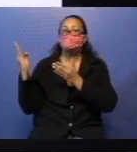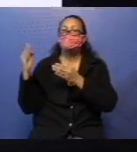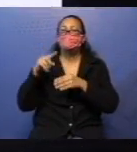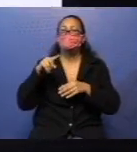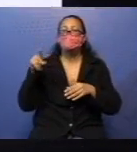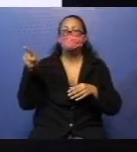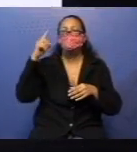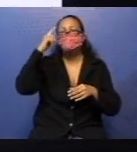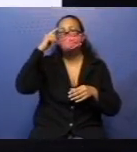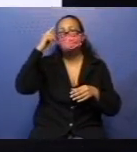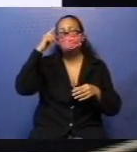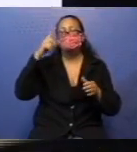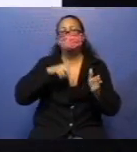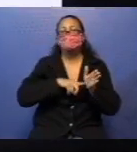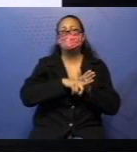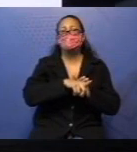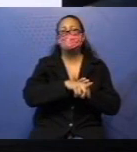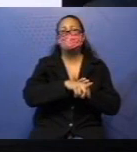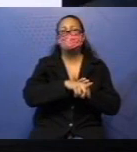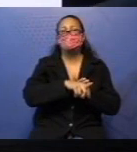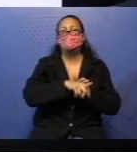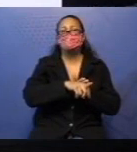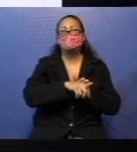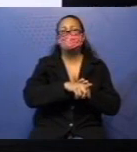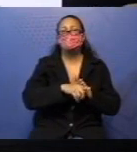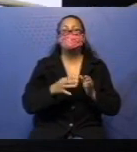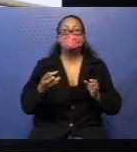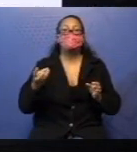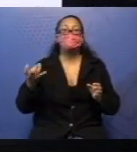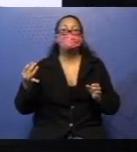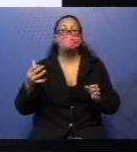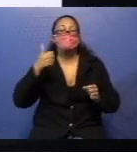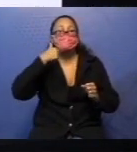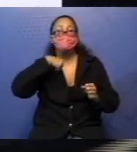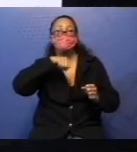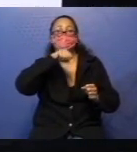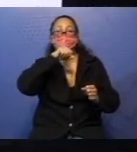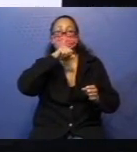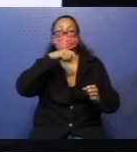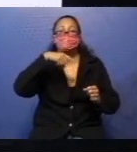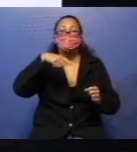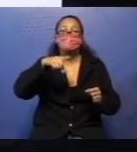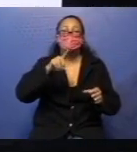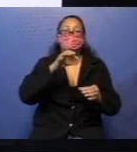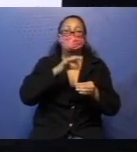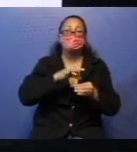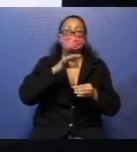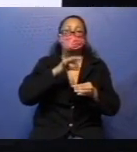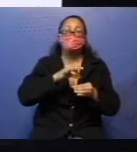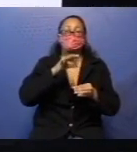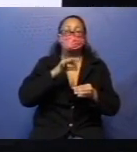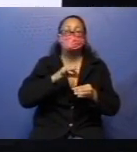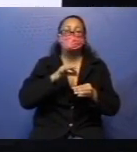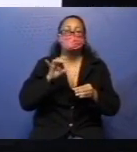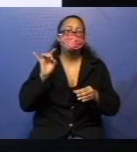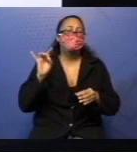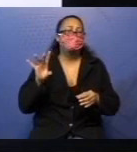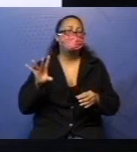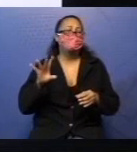pergunta. Quantas mães participaram do chá? Só isso que eu quero saber.